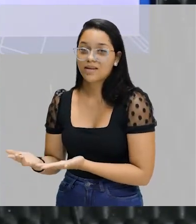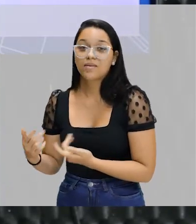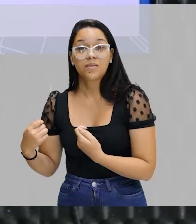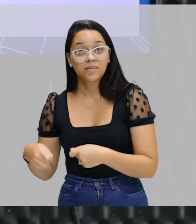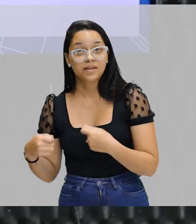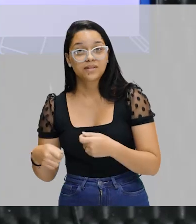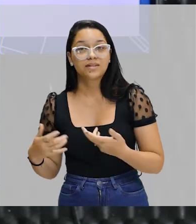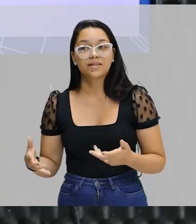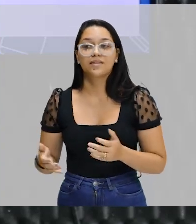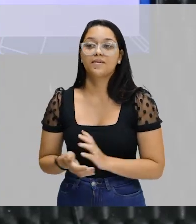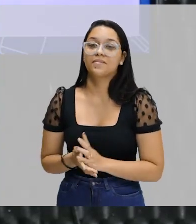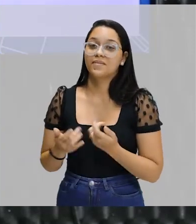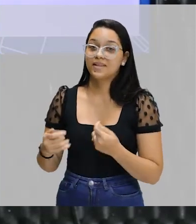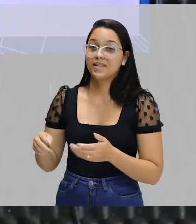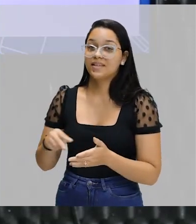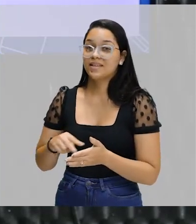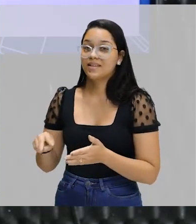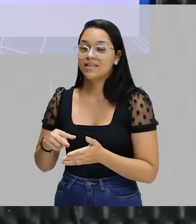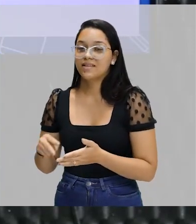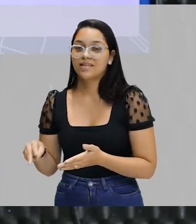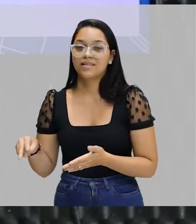tem que fazer. A Alana tem que dançar.